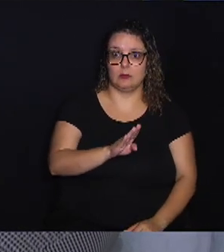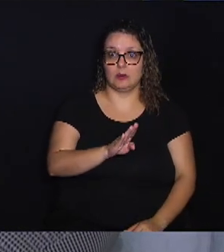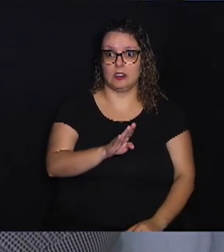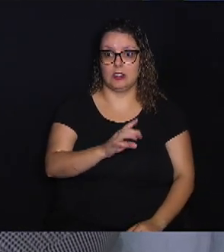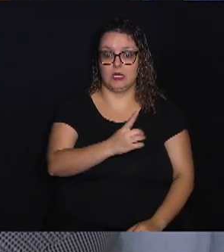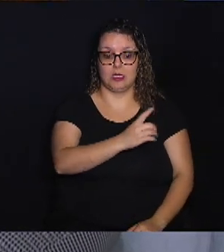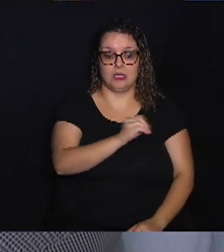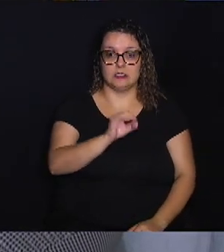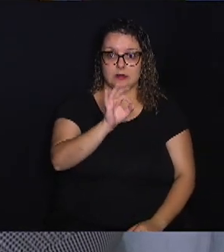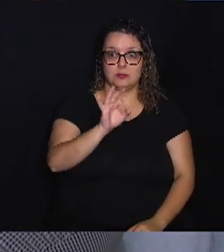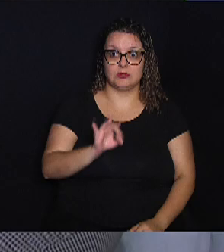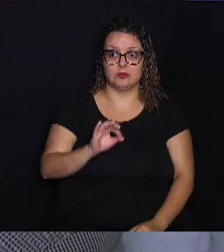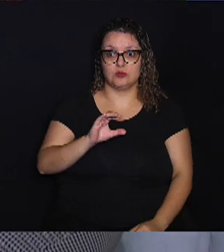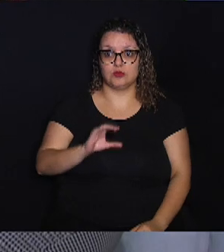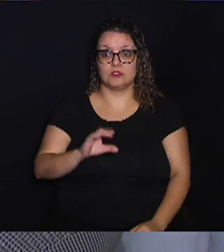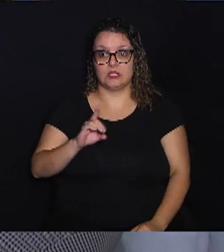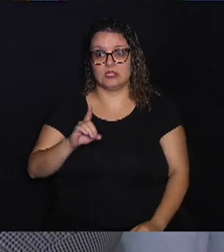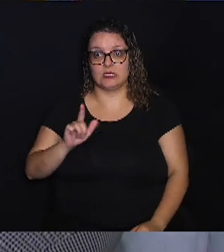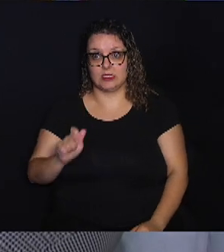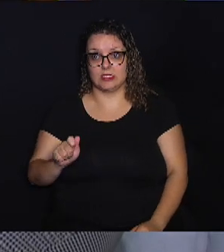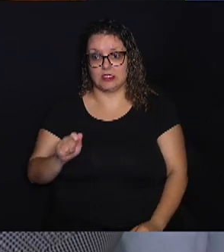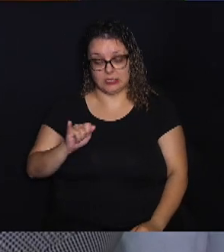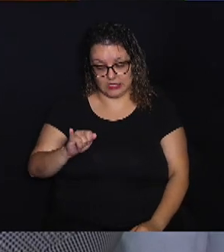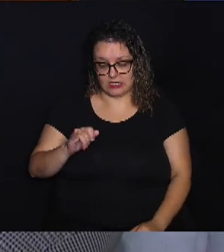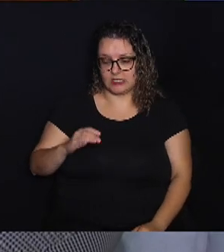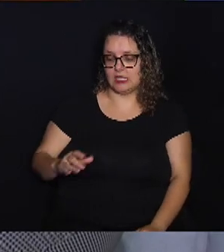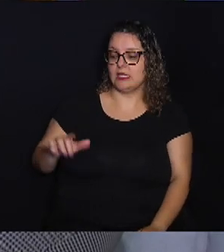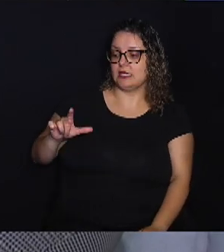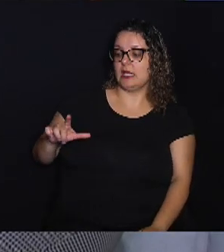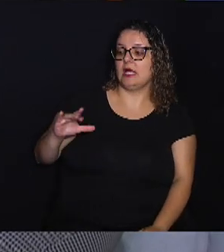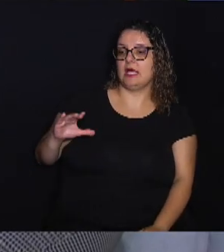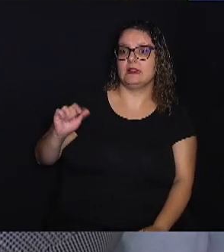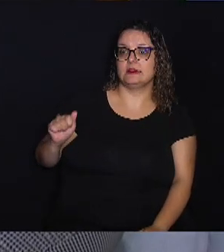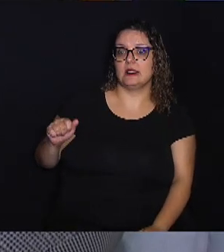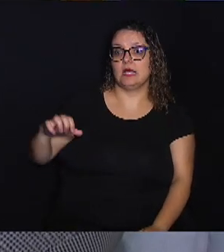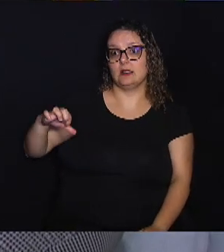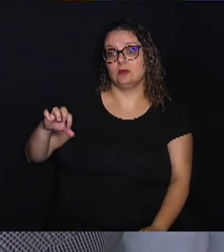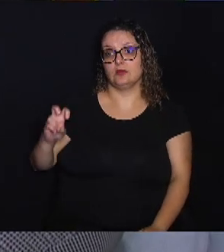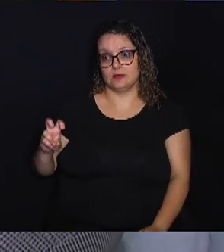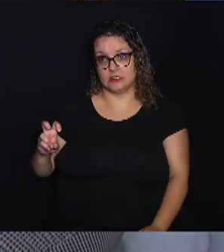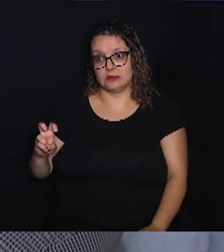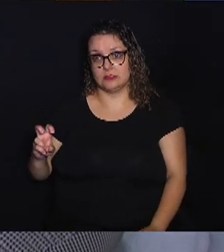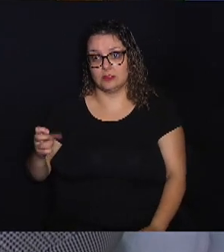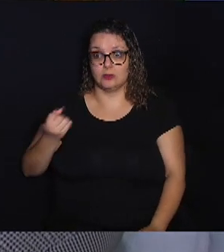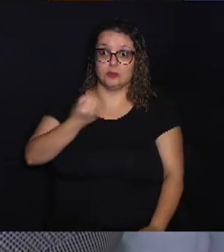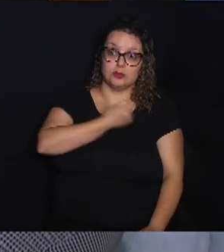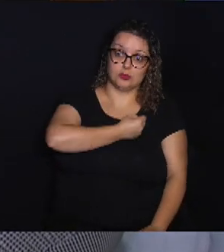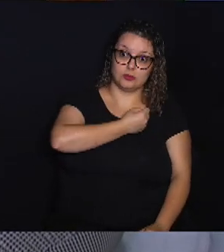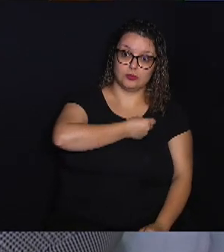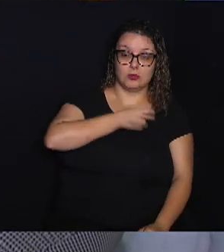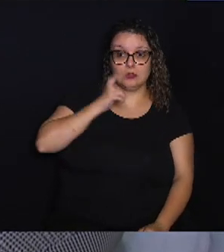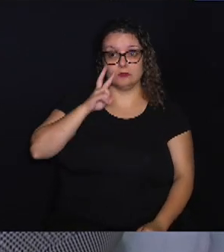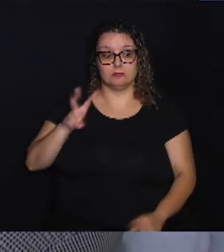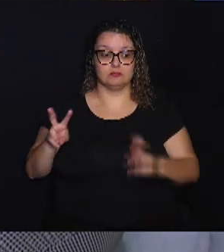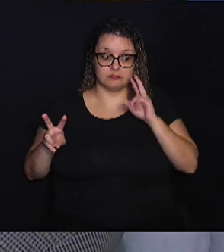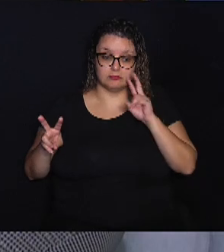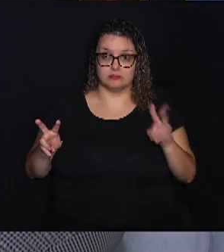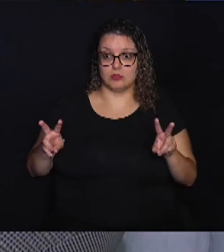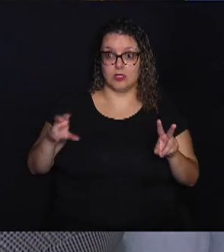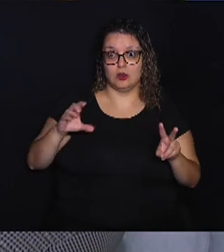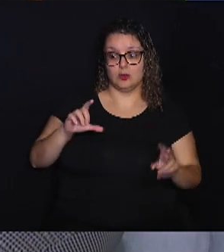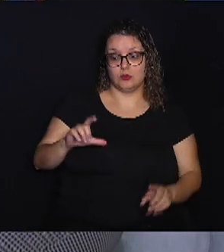% do CDI e uma LCA a 95%. Numericamente, você vai olhar e vai achar que o